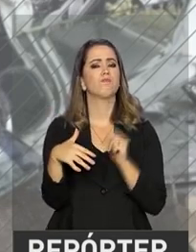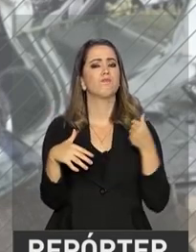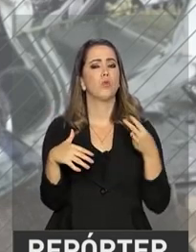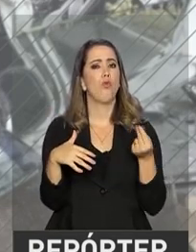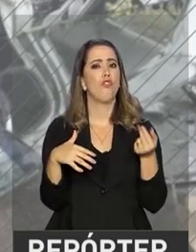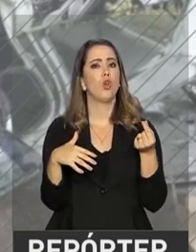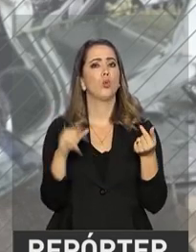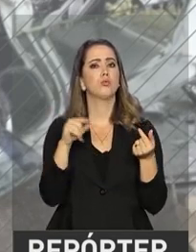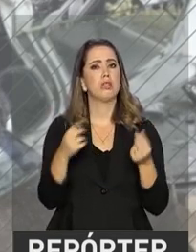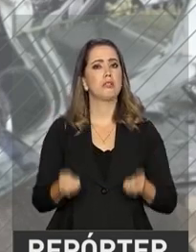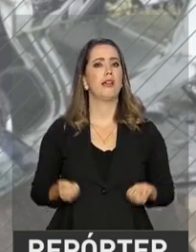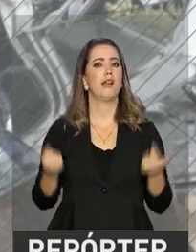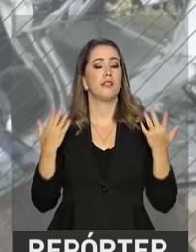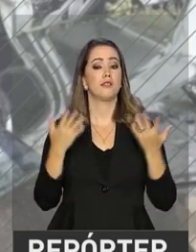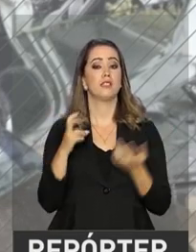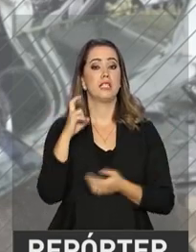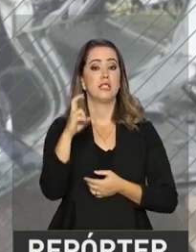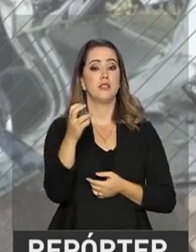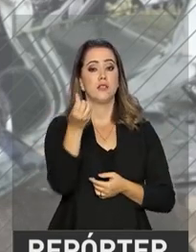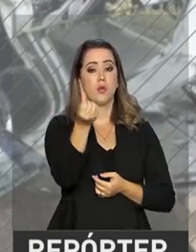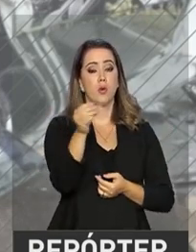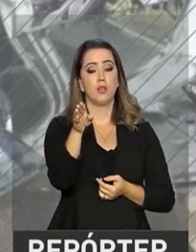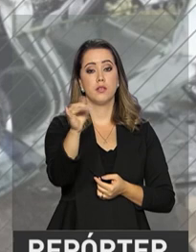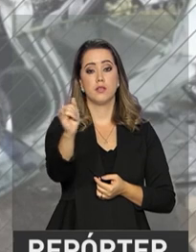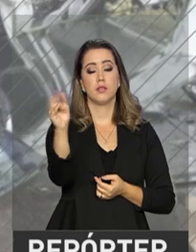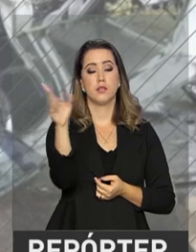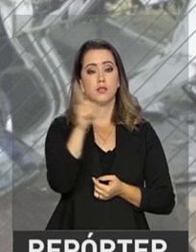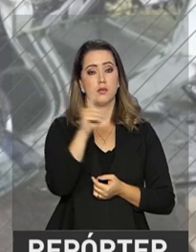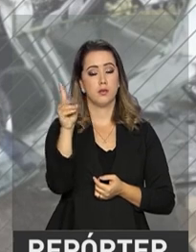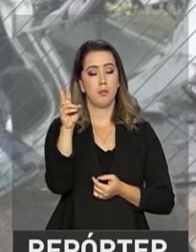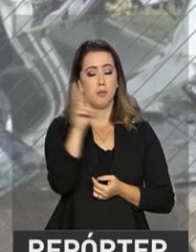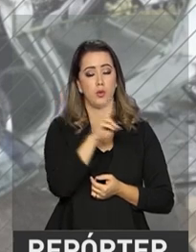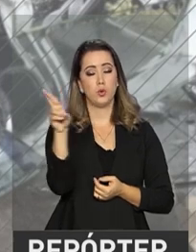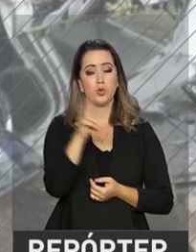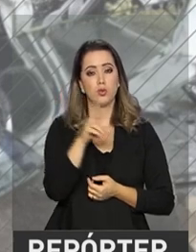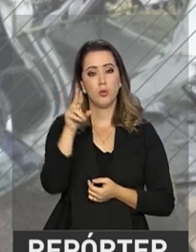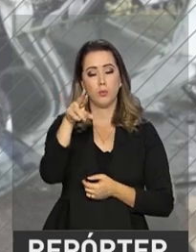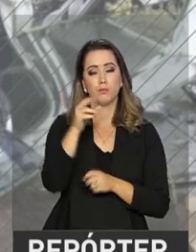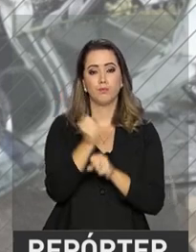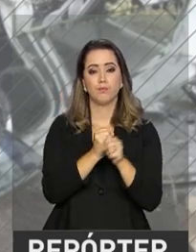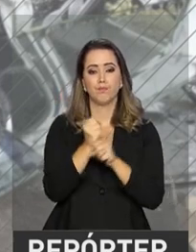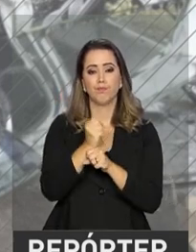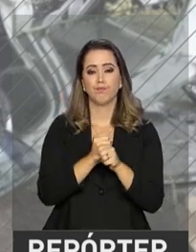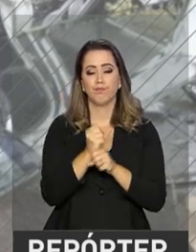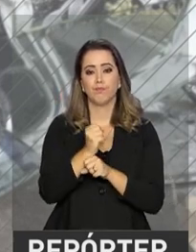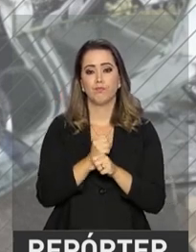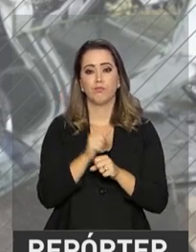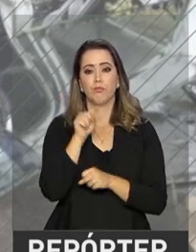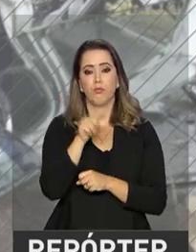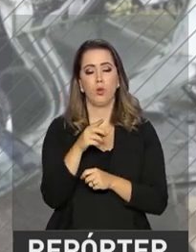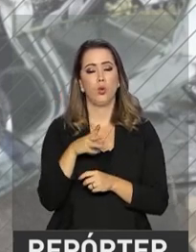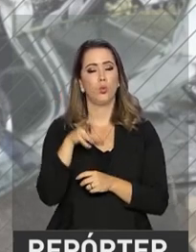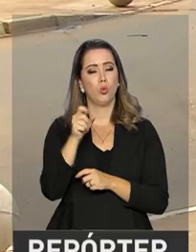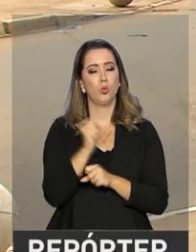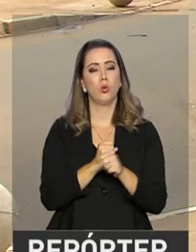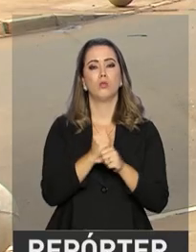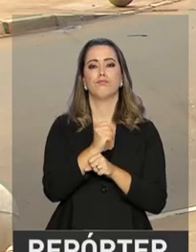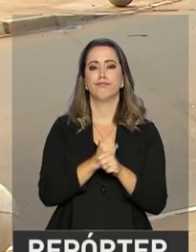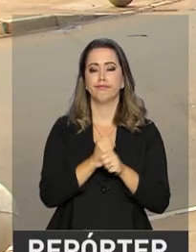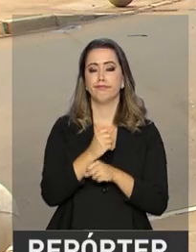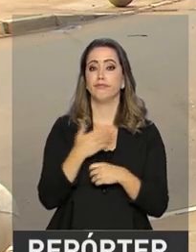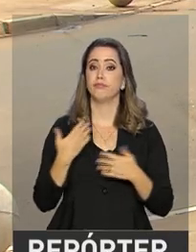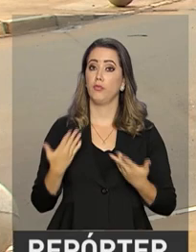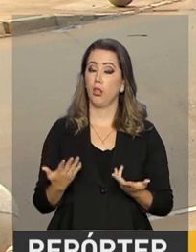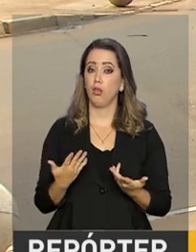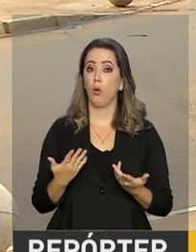ano, o Brasil gasta R 56 bilhões, segundo o levantamento do Observatório Nacional de Segurança Viária. E para